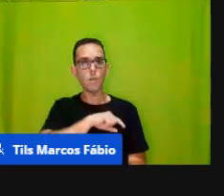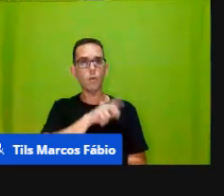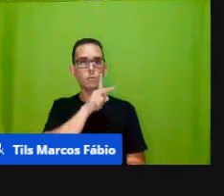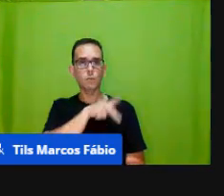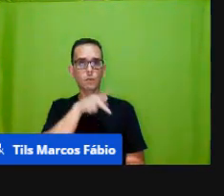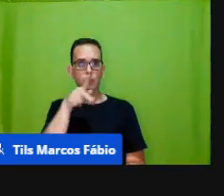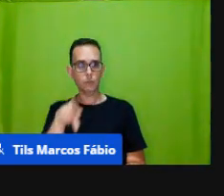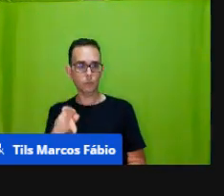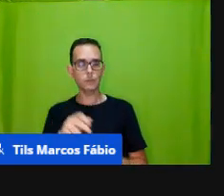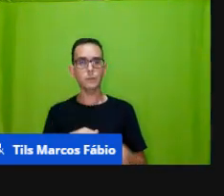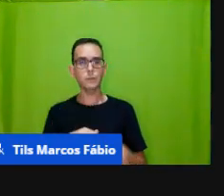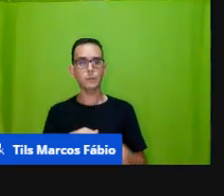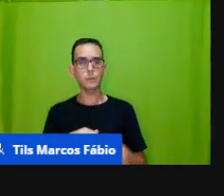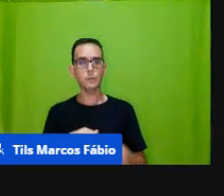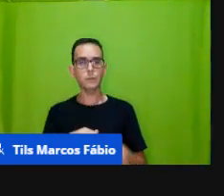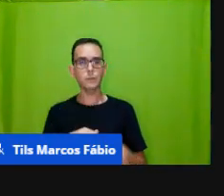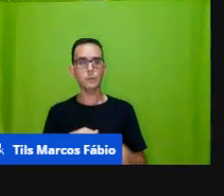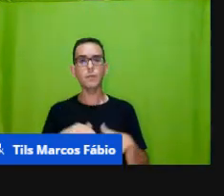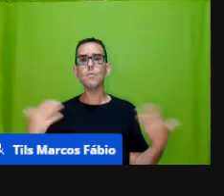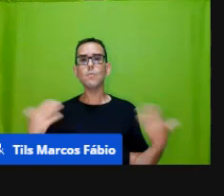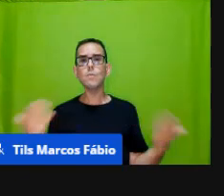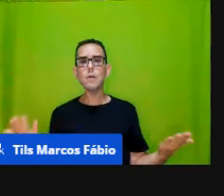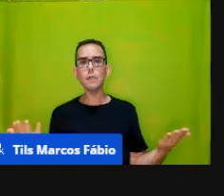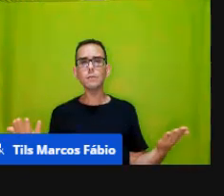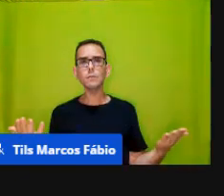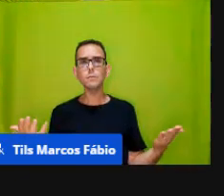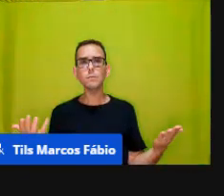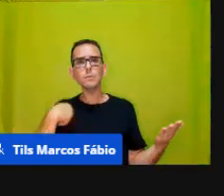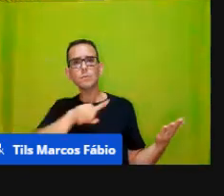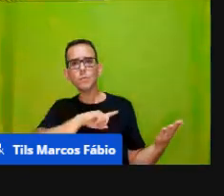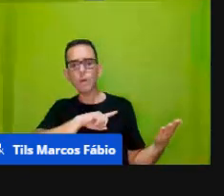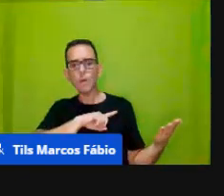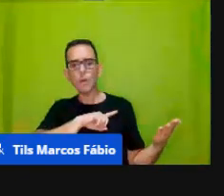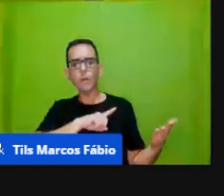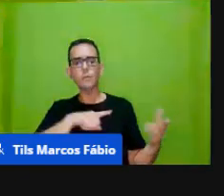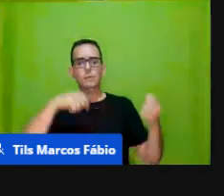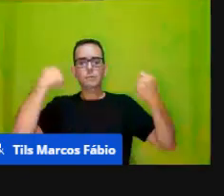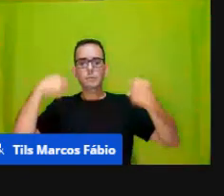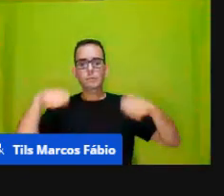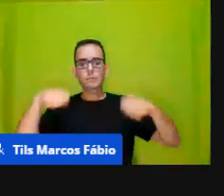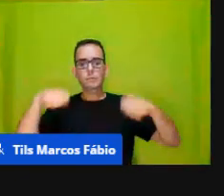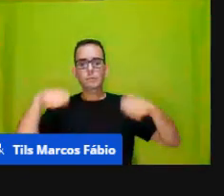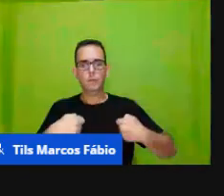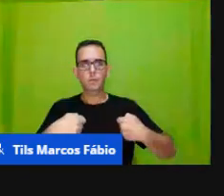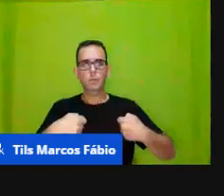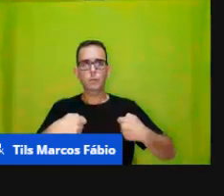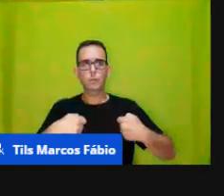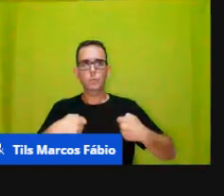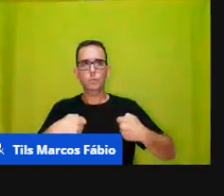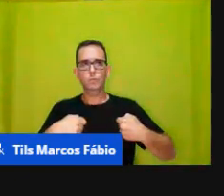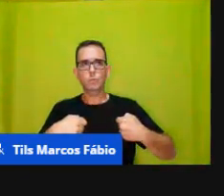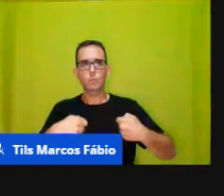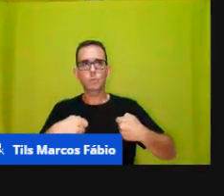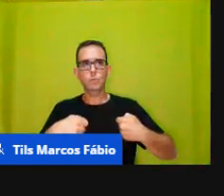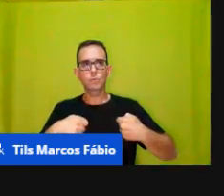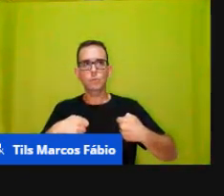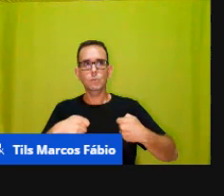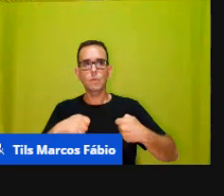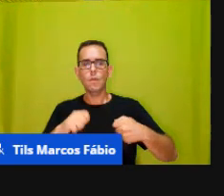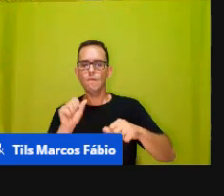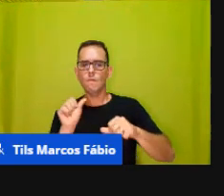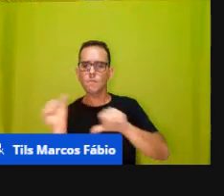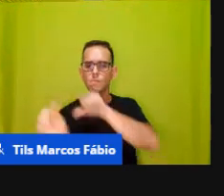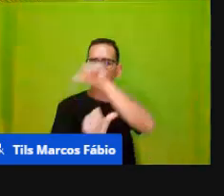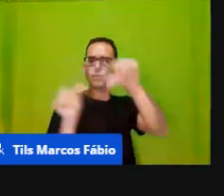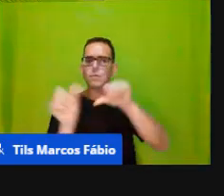quando a gente coloca que é preciso desconstruir aquela situação da reta numérica